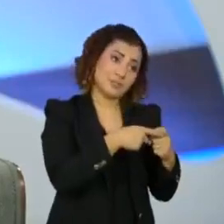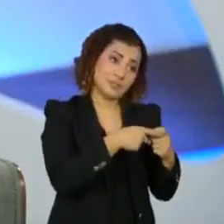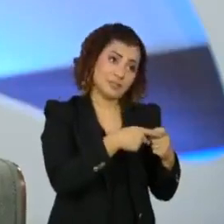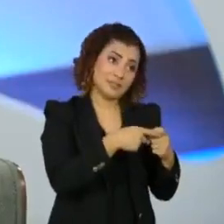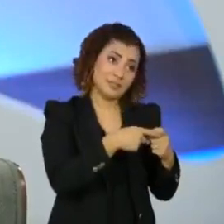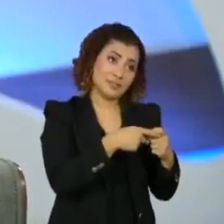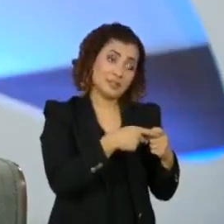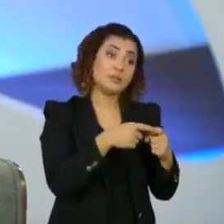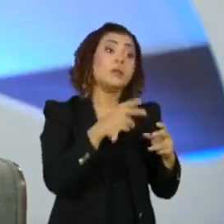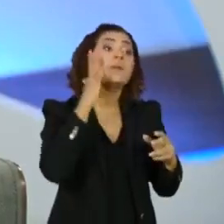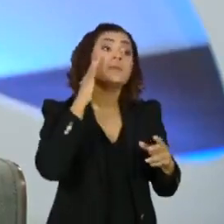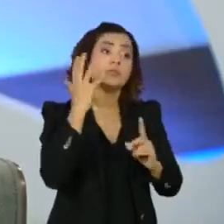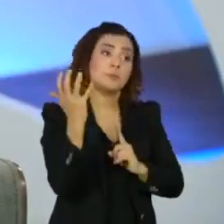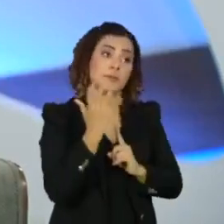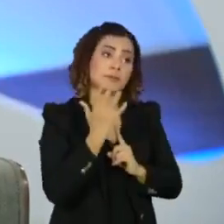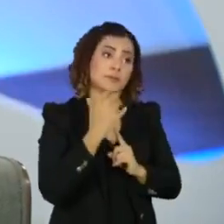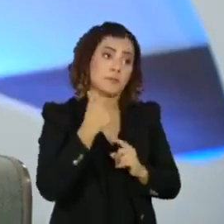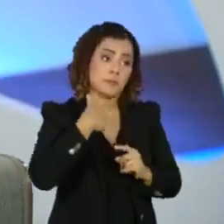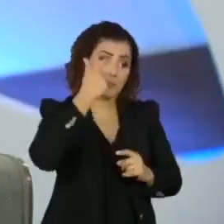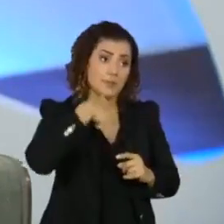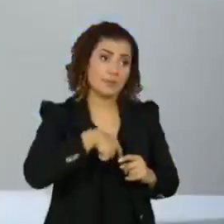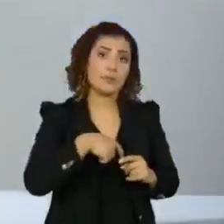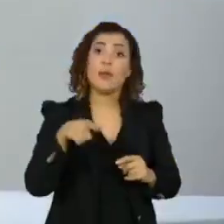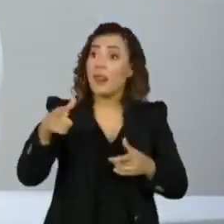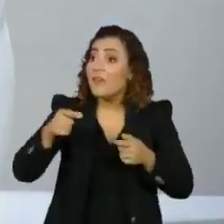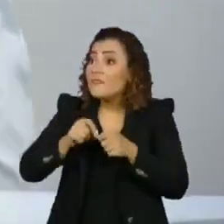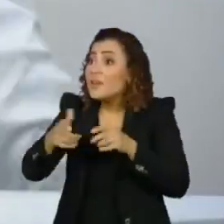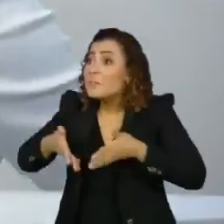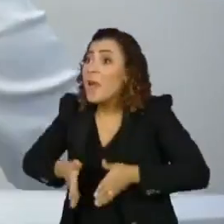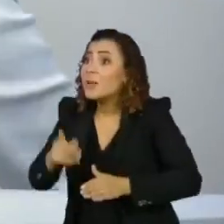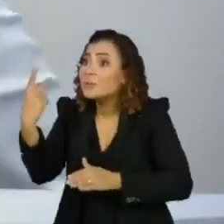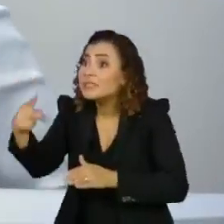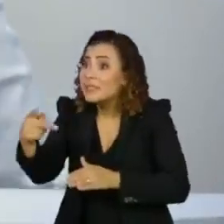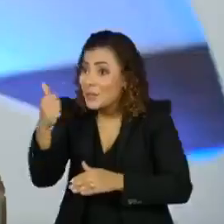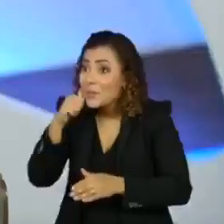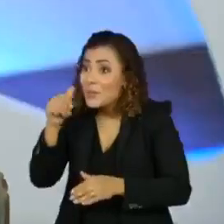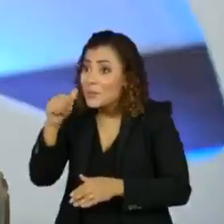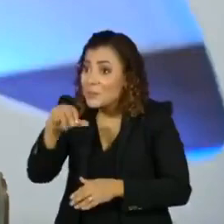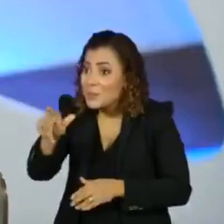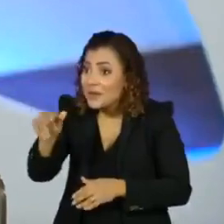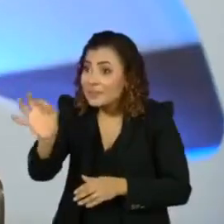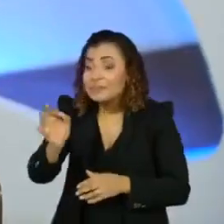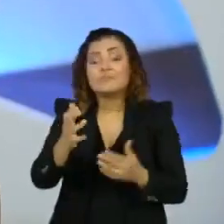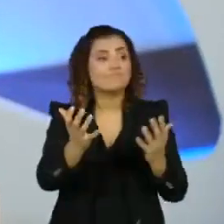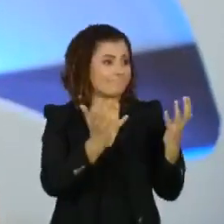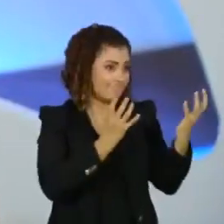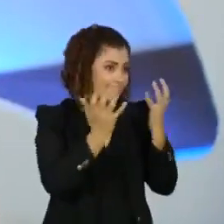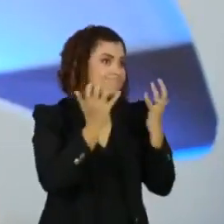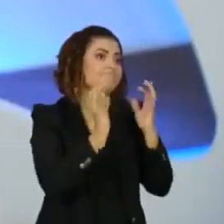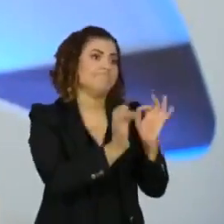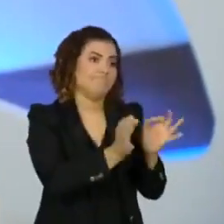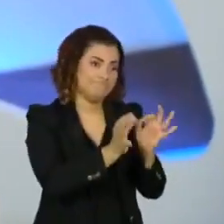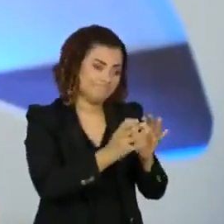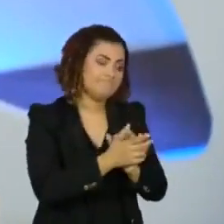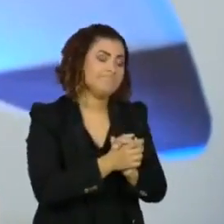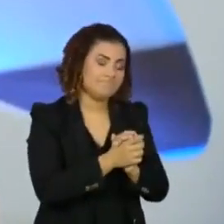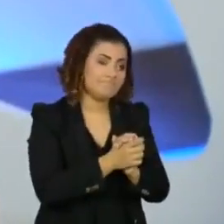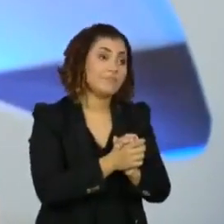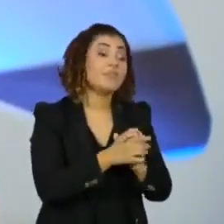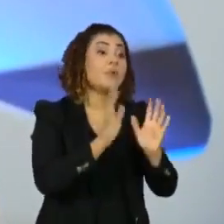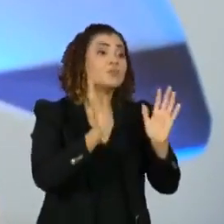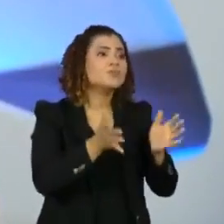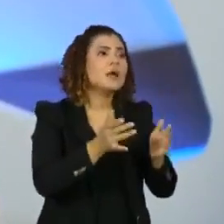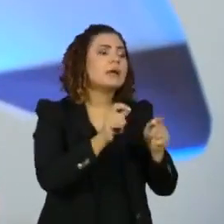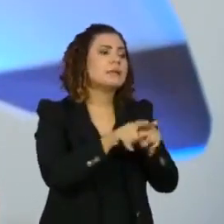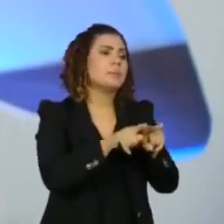o é uma pressão gigante para Ela fez os teus partos, Era uma pressão gigantesca para mim. E quando eu já fazia, acho que